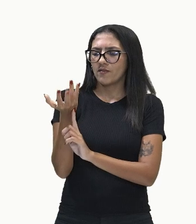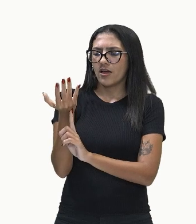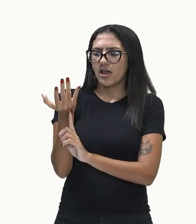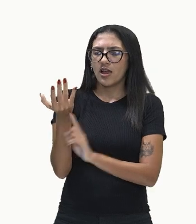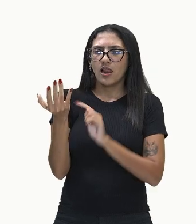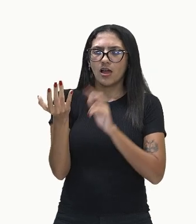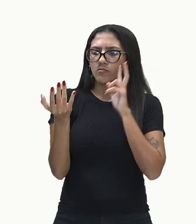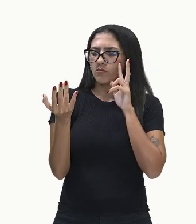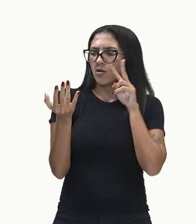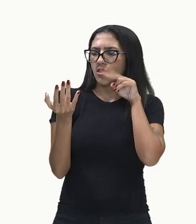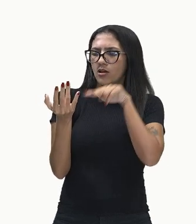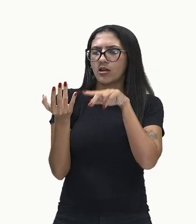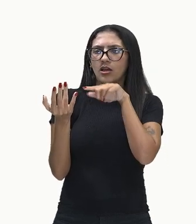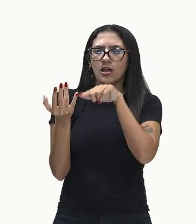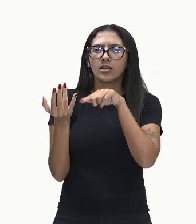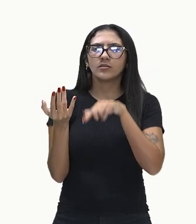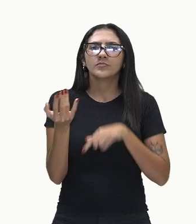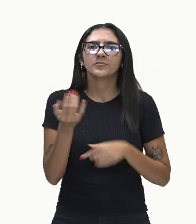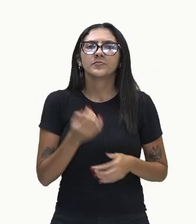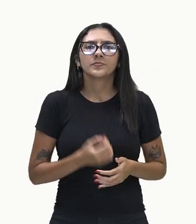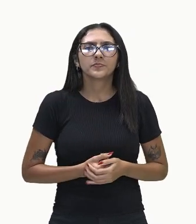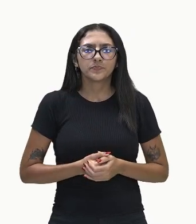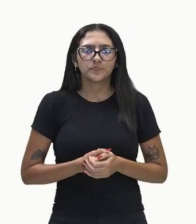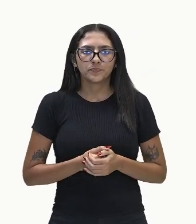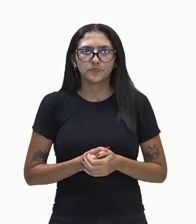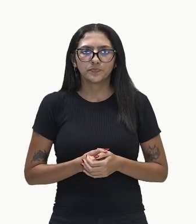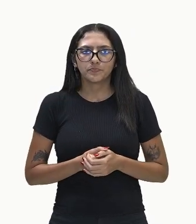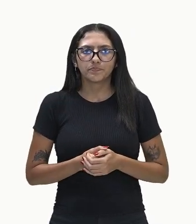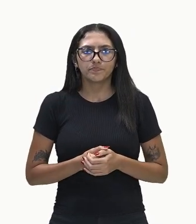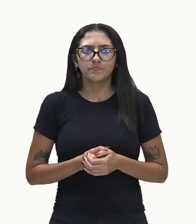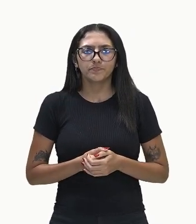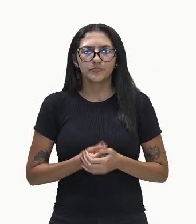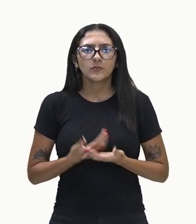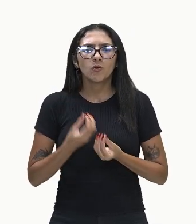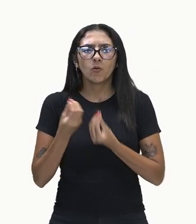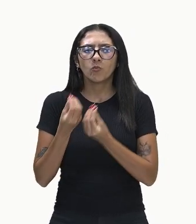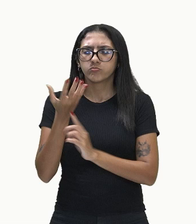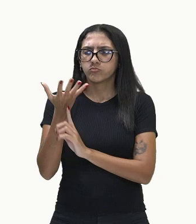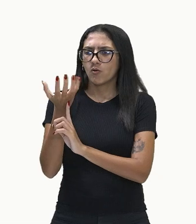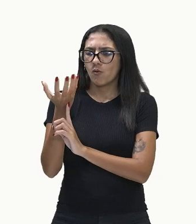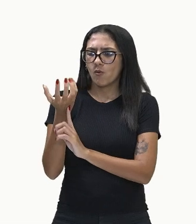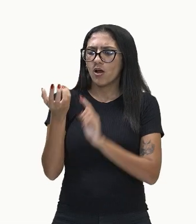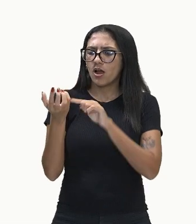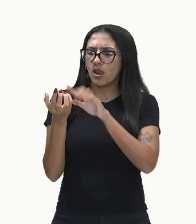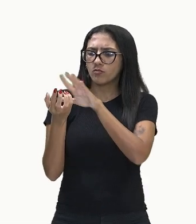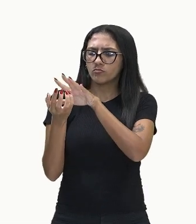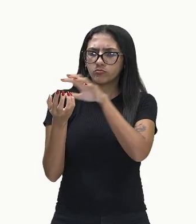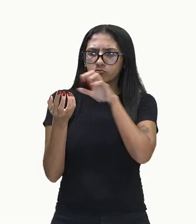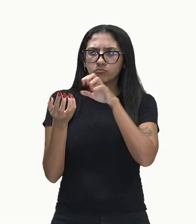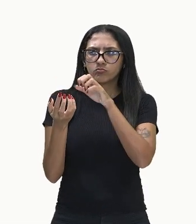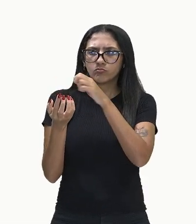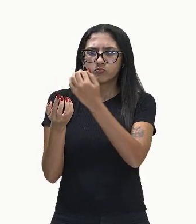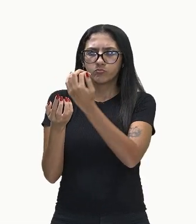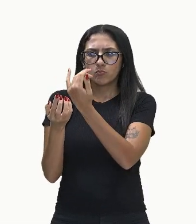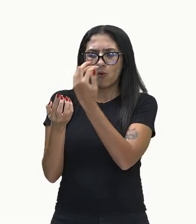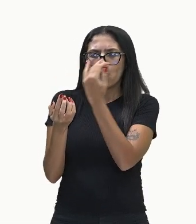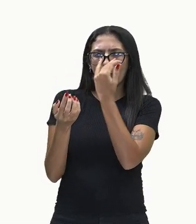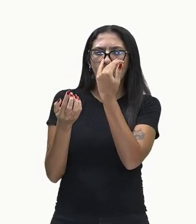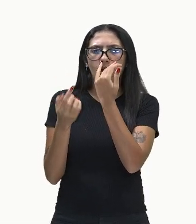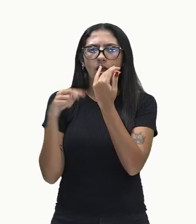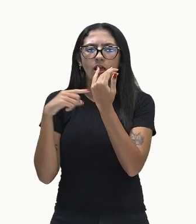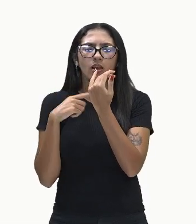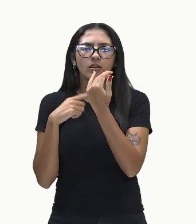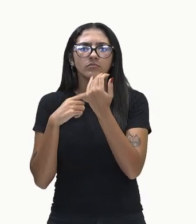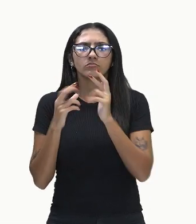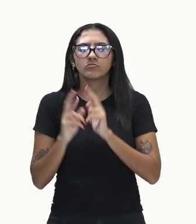geometria, na questão da luminosidade em si. No fundo do olho, ela forma uma imagem invertida,